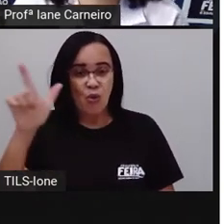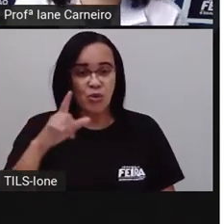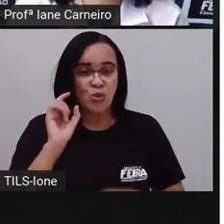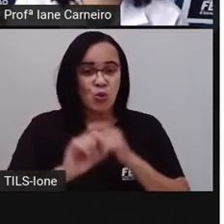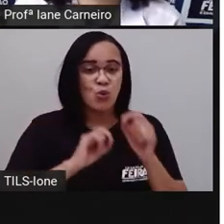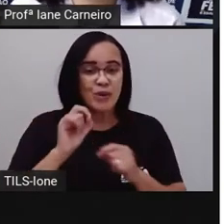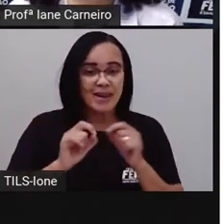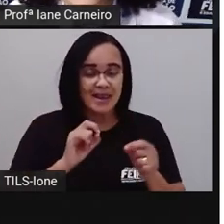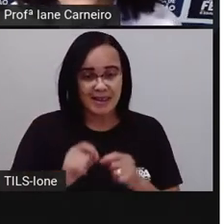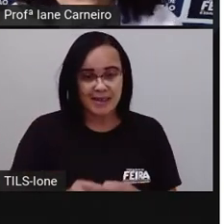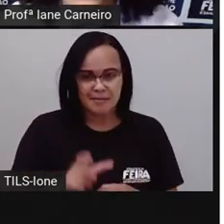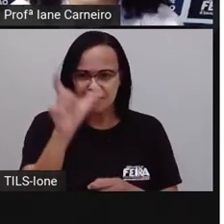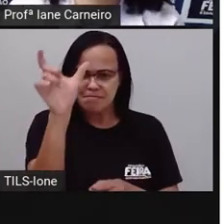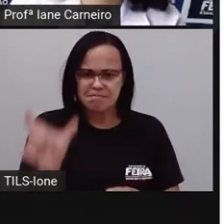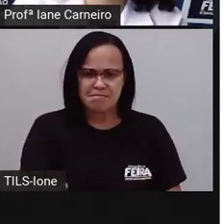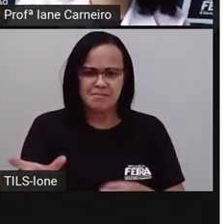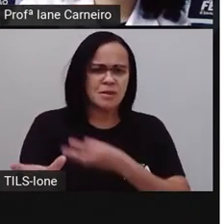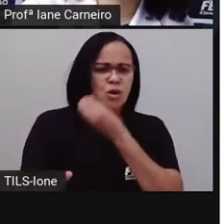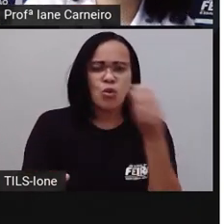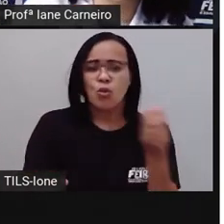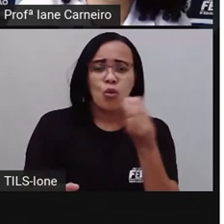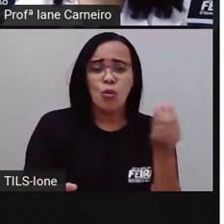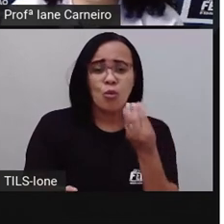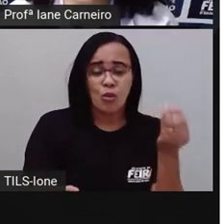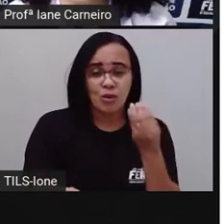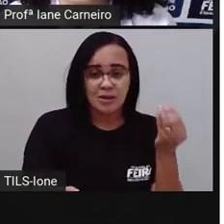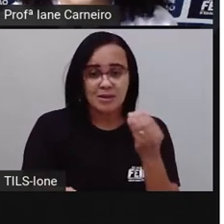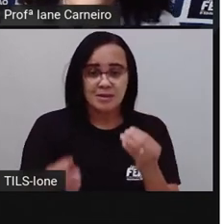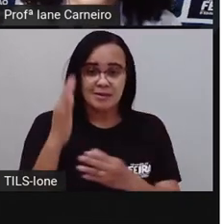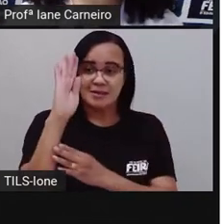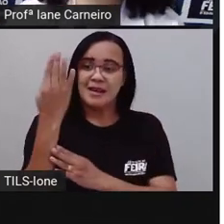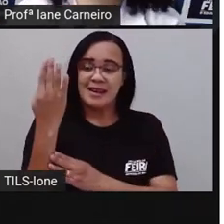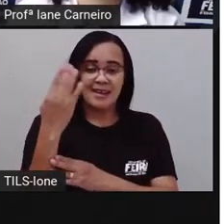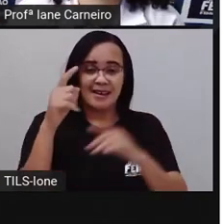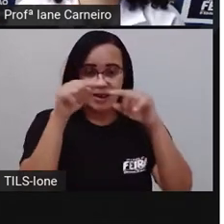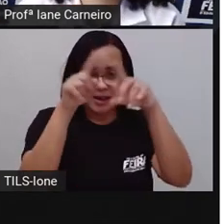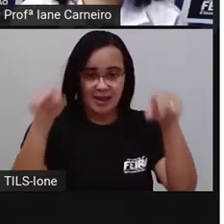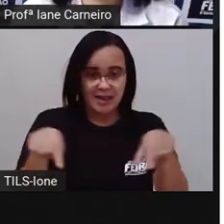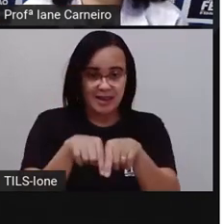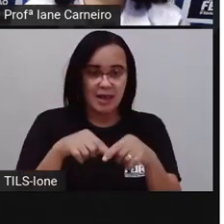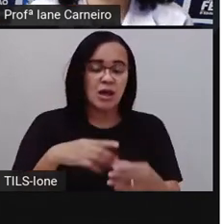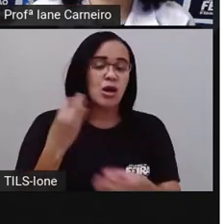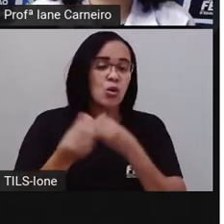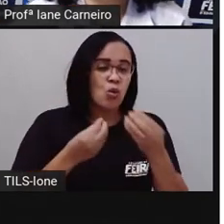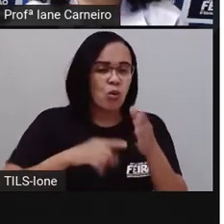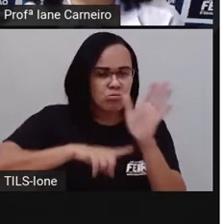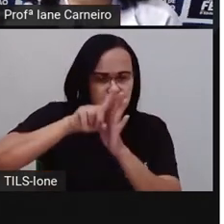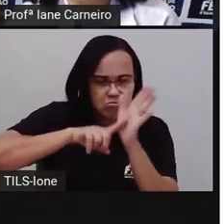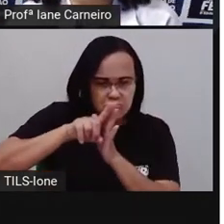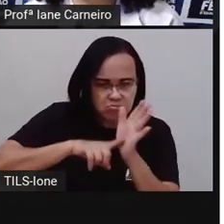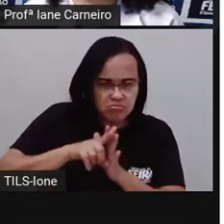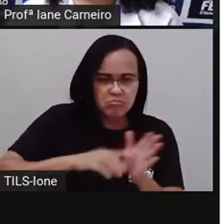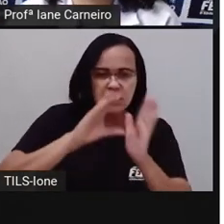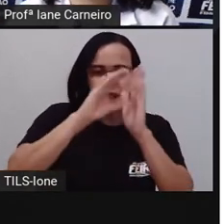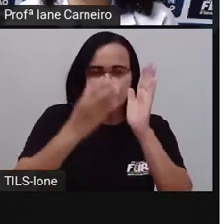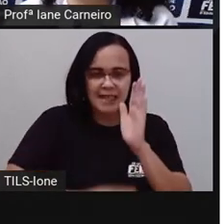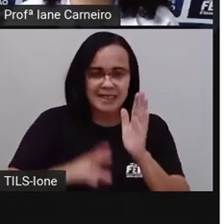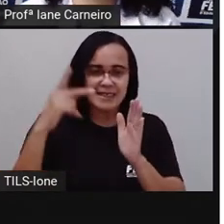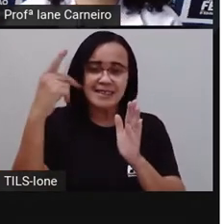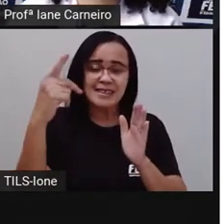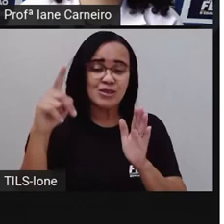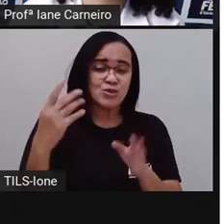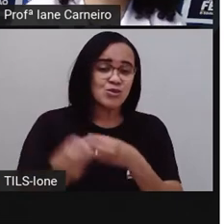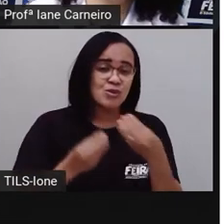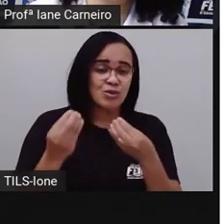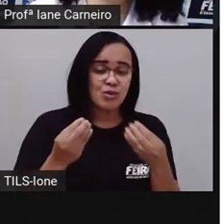é um autorretrato com todas as suas características, né? Então, uma dica que você pode fazer aí na sua casa é,